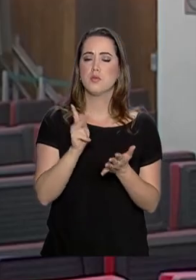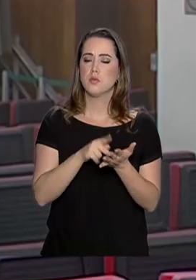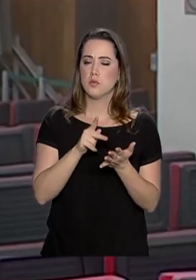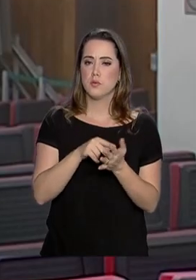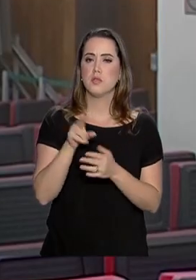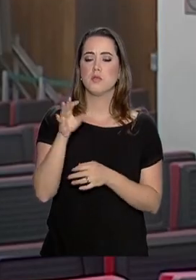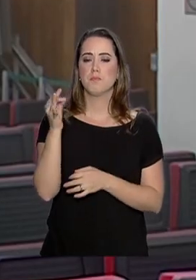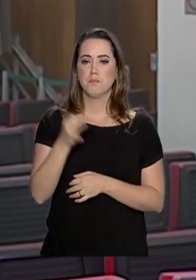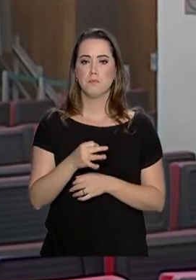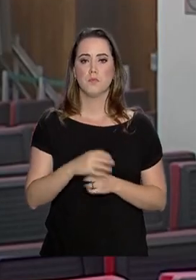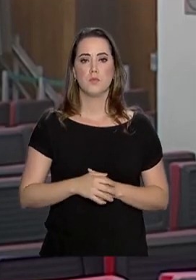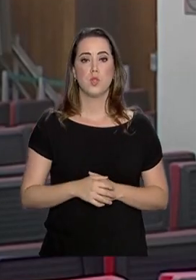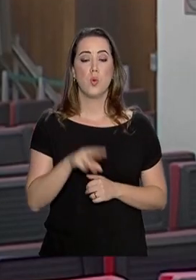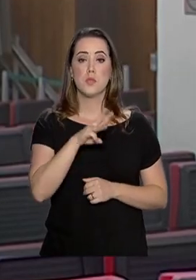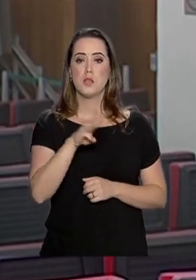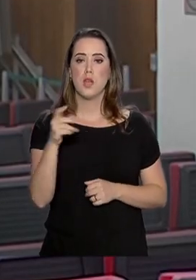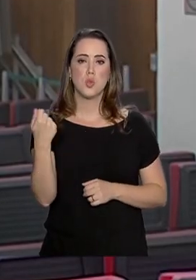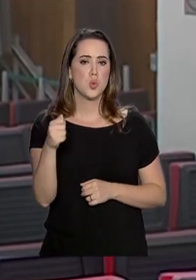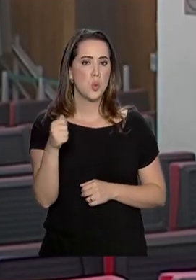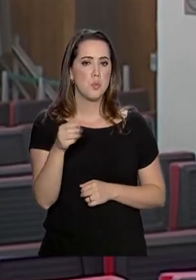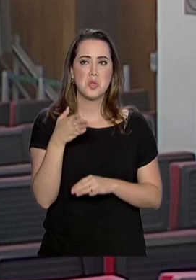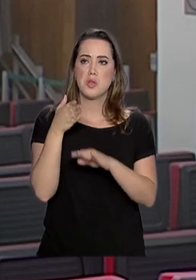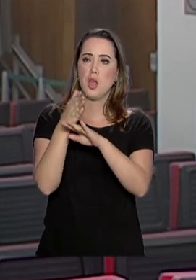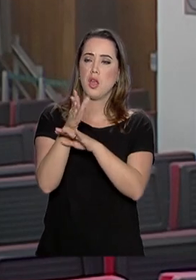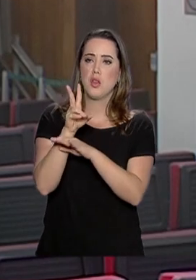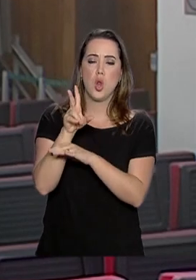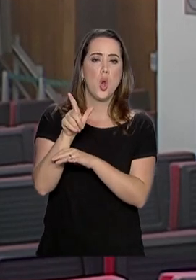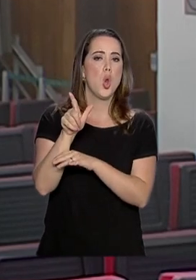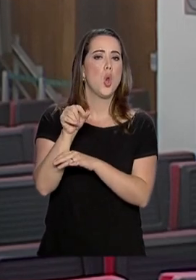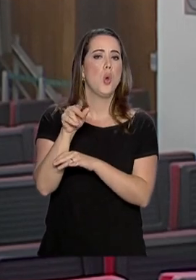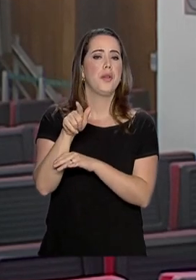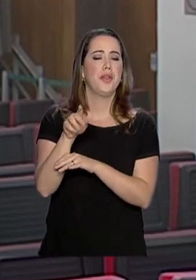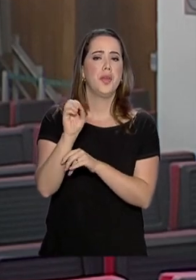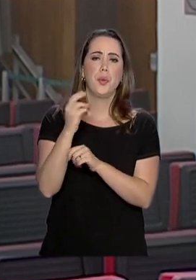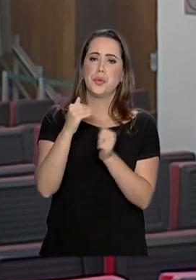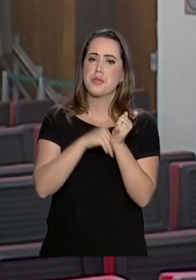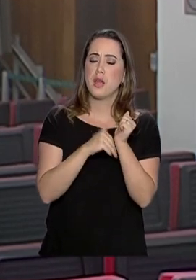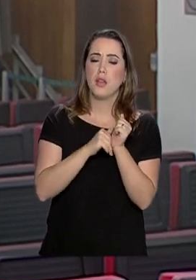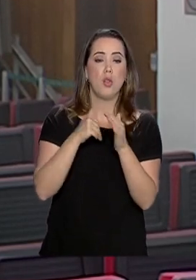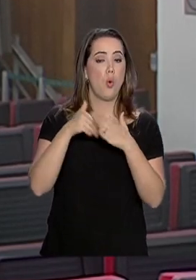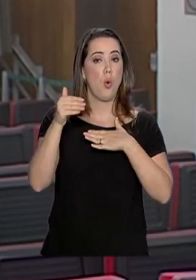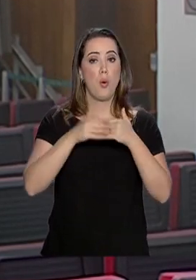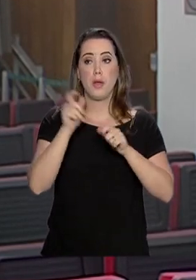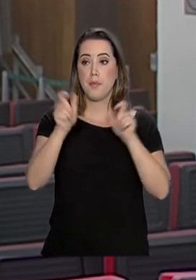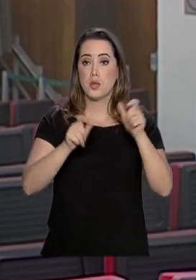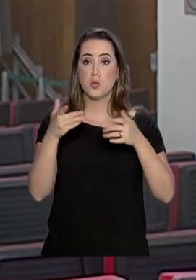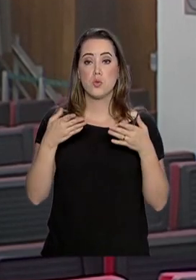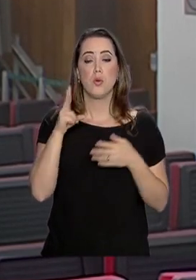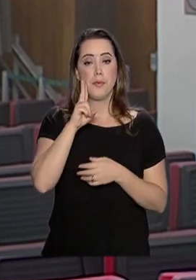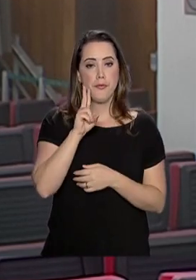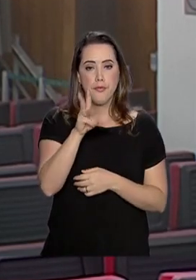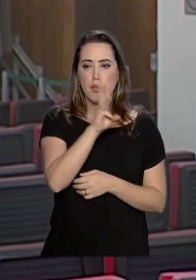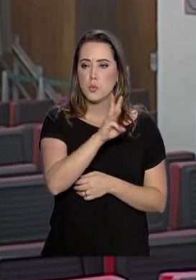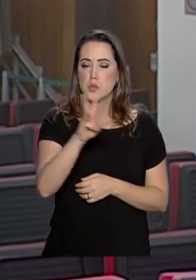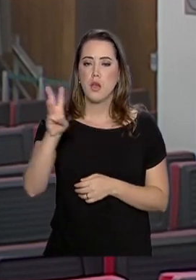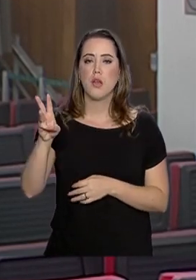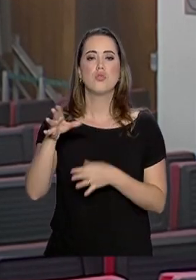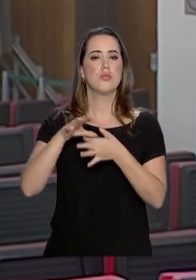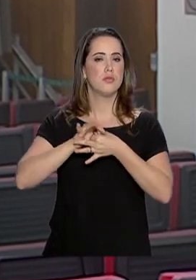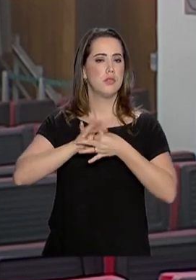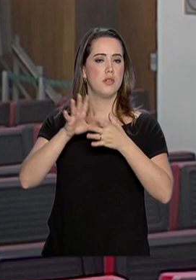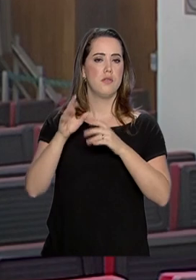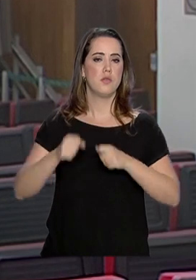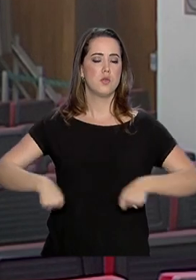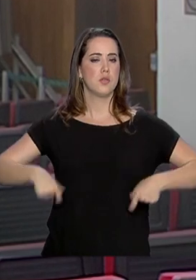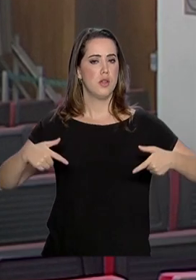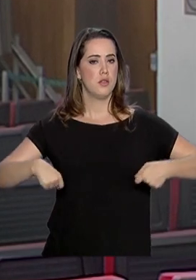úteis. O portal não precisa de login e nem senha para ser acessado. Qualquer cidadão com acesso à internet pode acompanhar